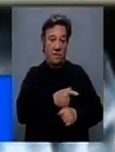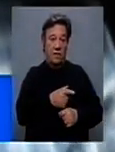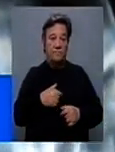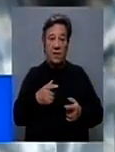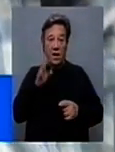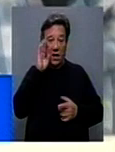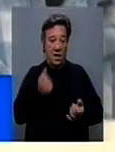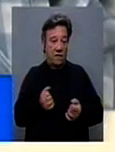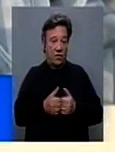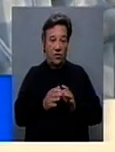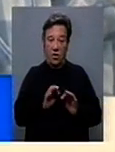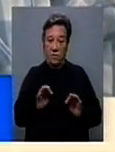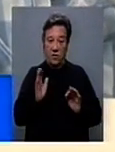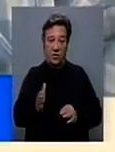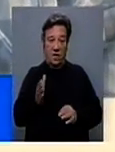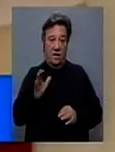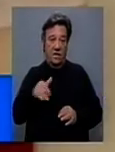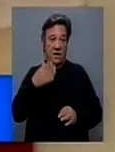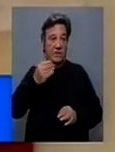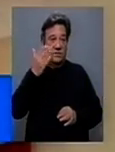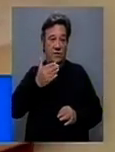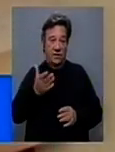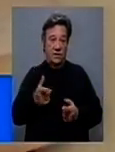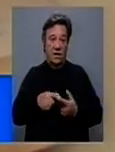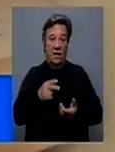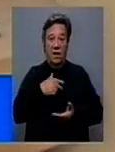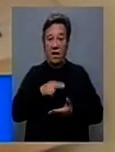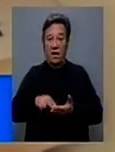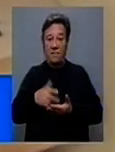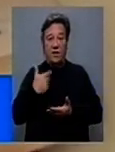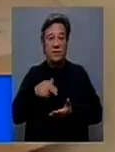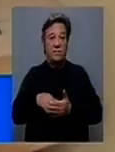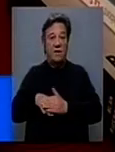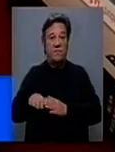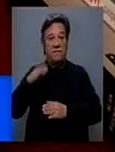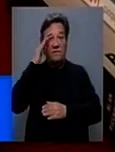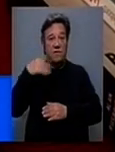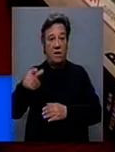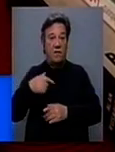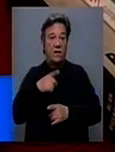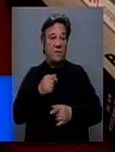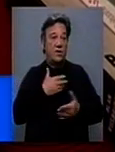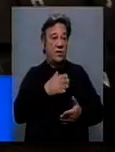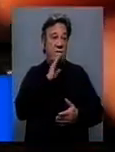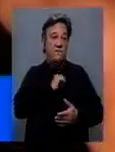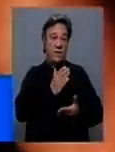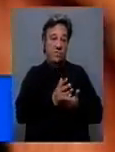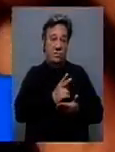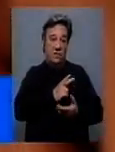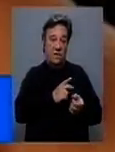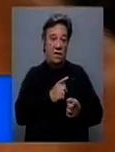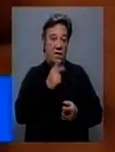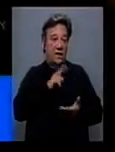gavetas, estão todas arrumadas ao fim de 10 dias. Ler livros que estava a guardar para o verão e ajudar a minha filha universitária com